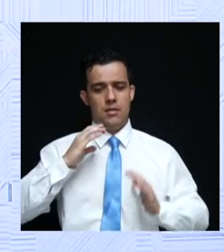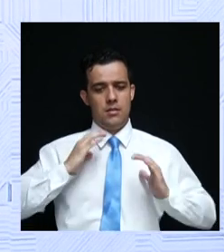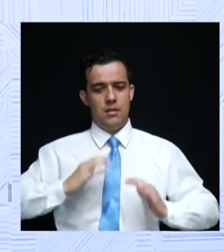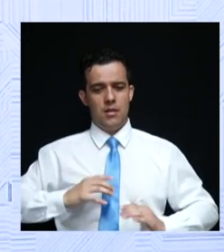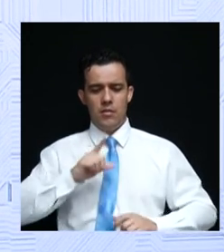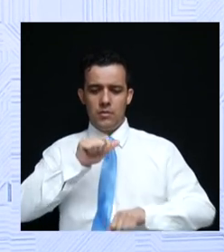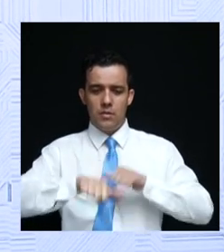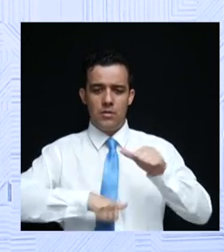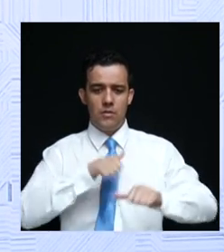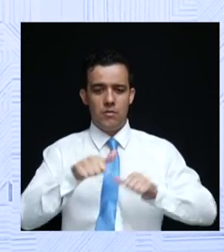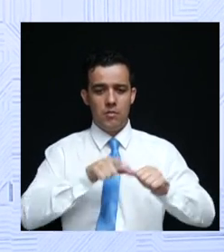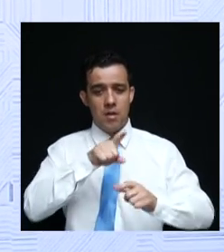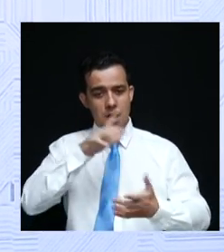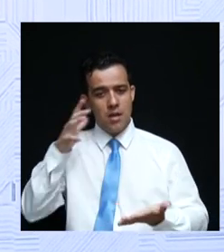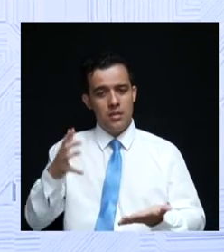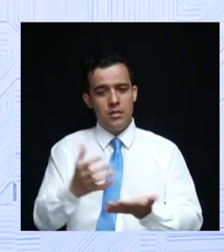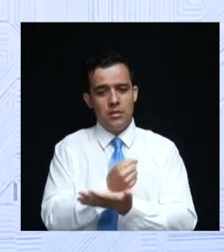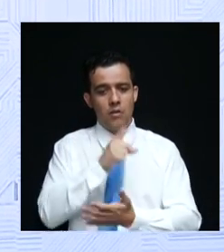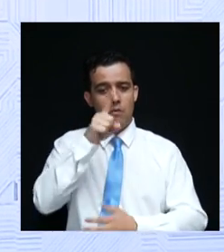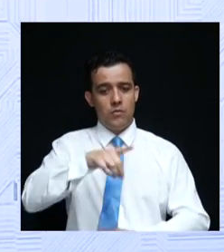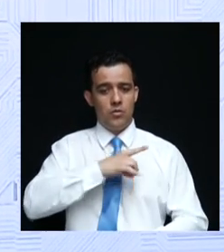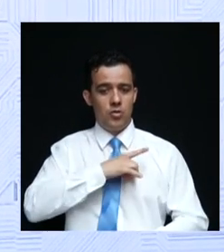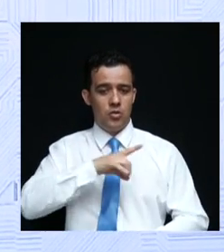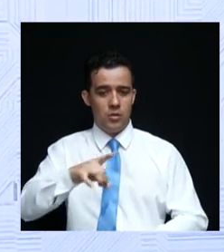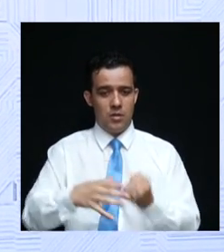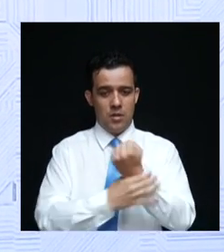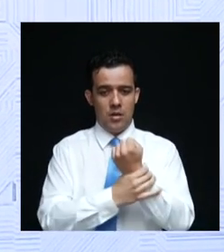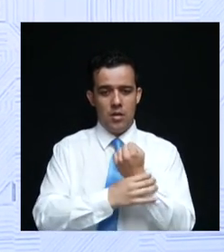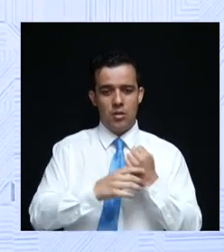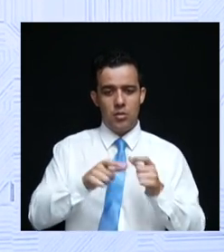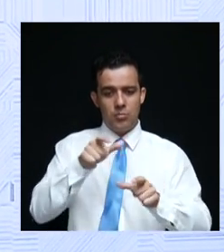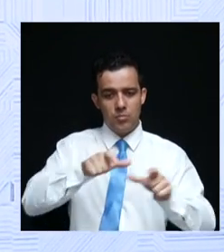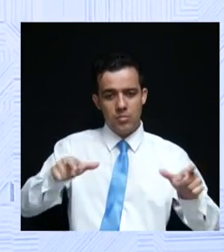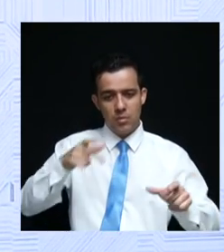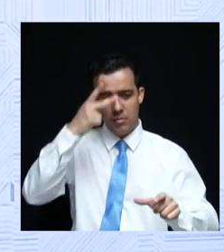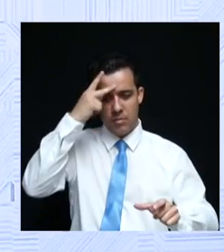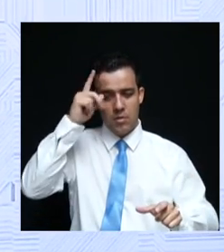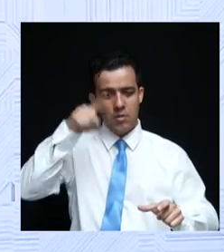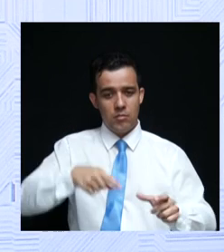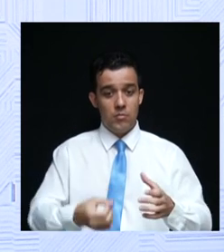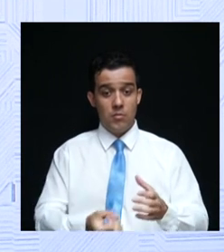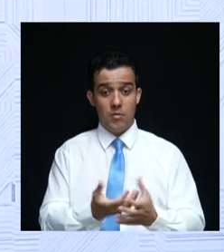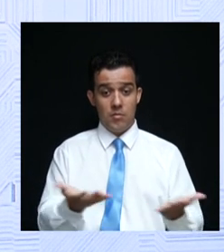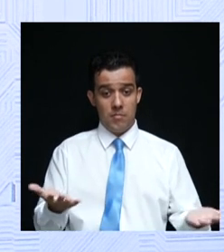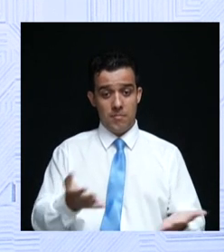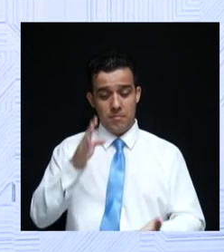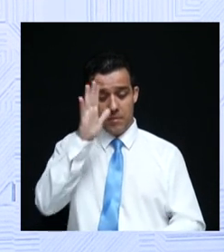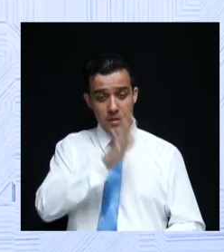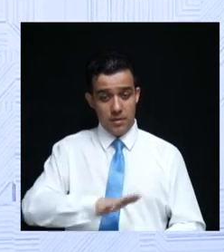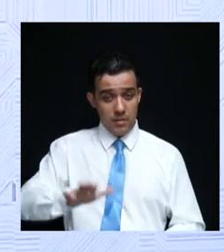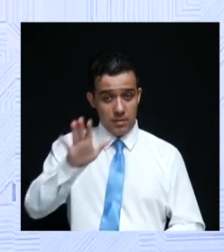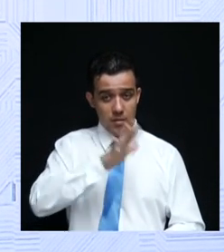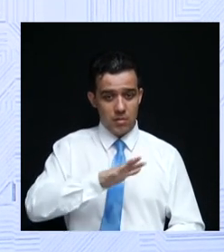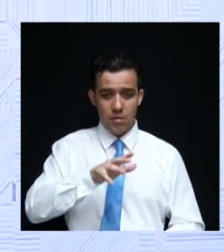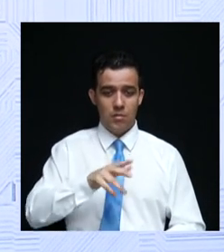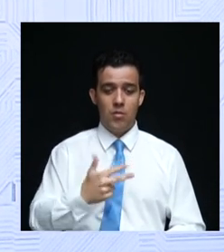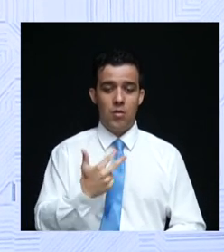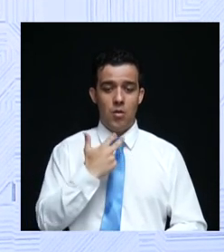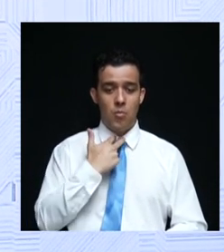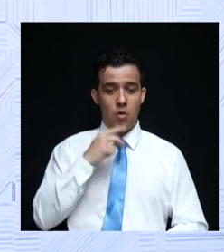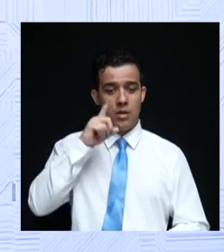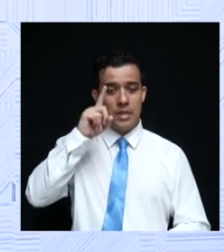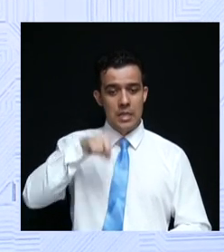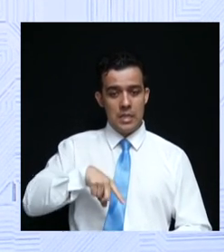transformar na salvaguarda dos direitos e garantias individuais, celebrou neste país. Ninguém deverá ser condenado sem o